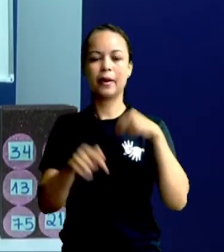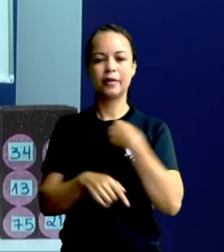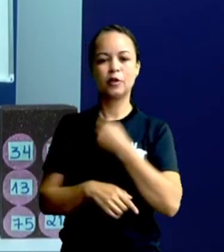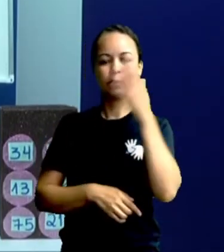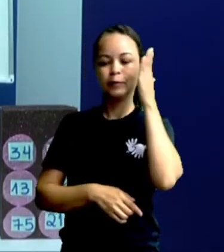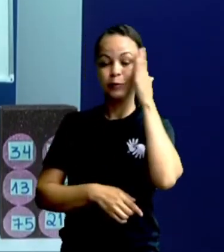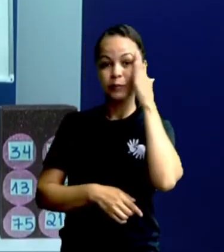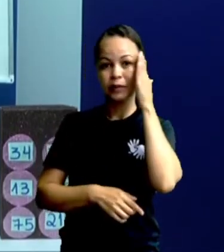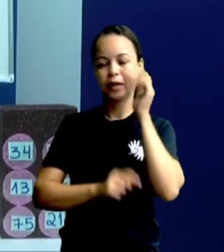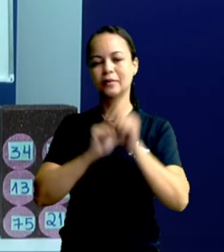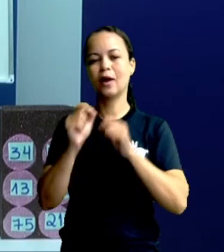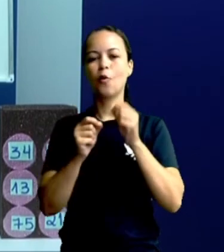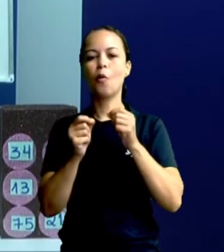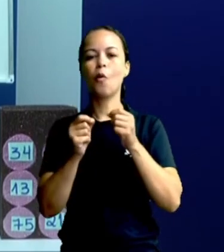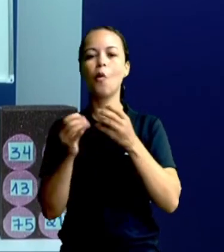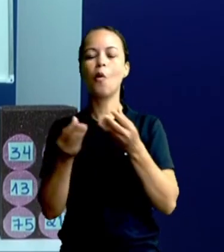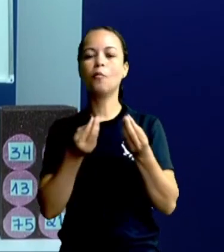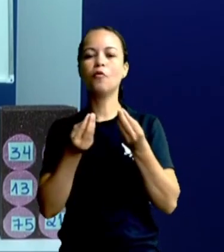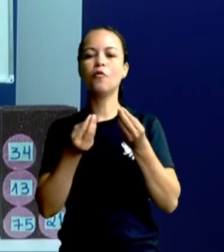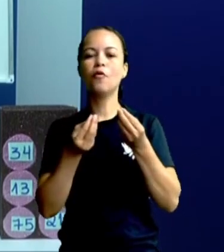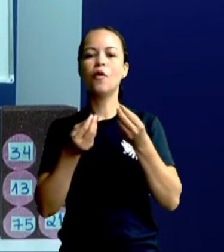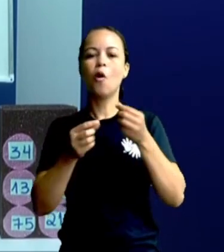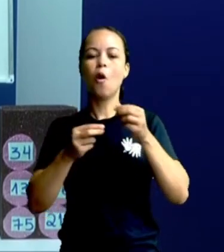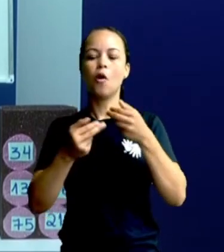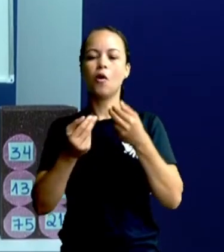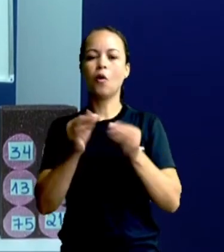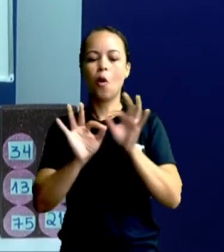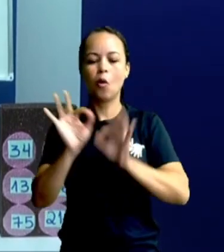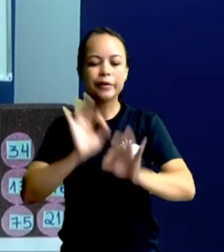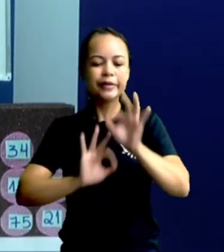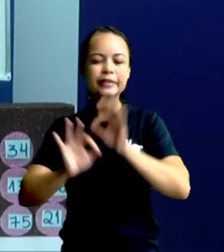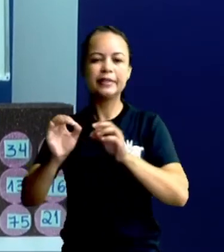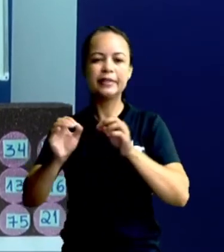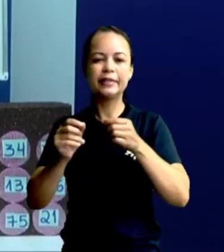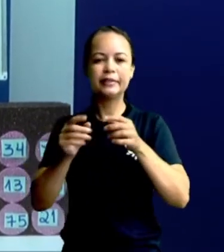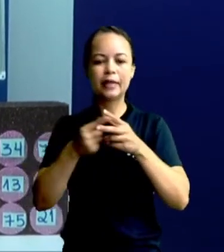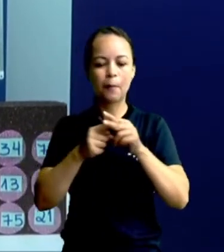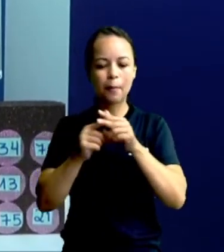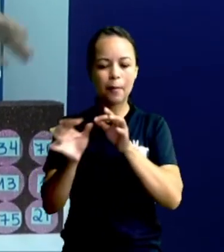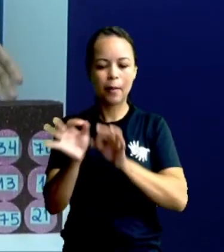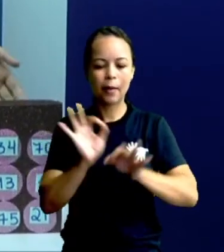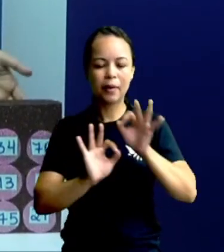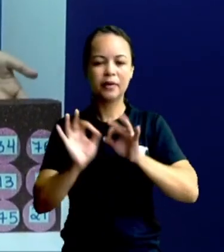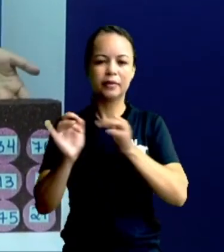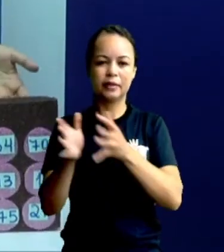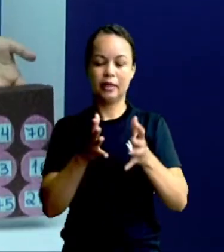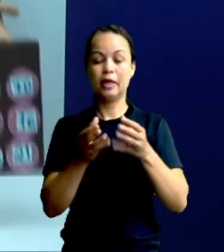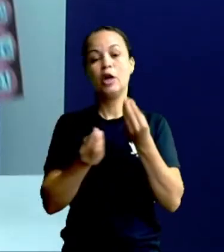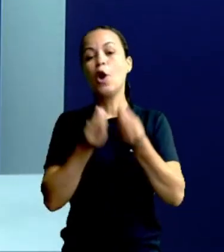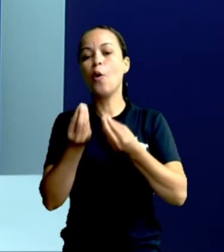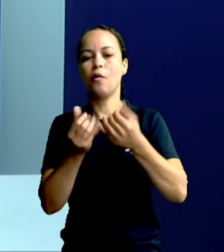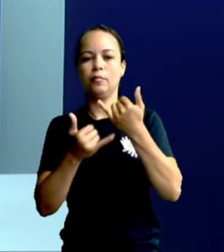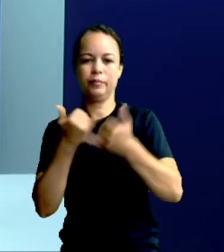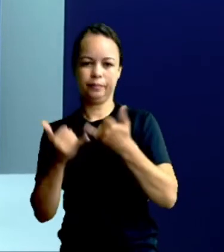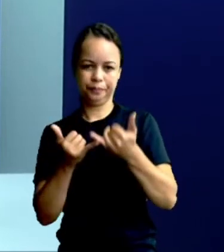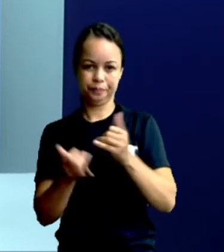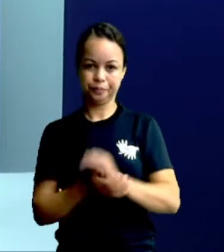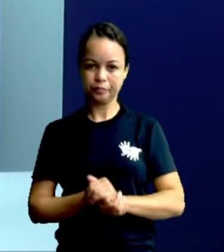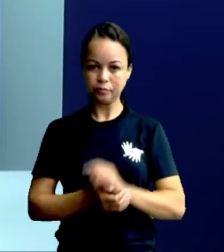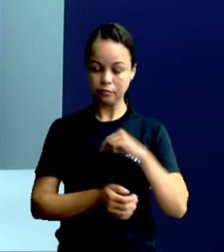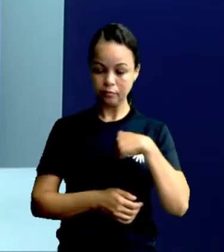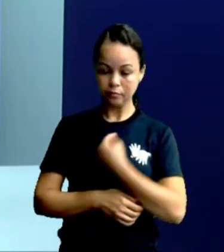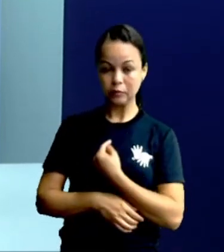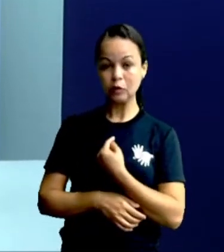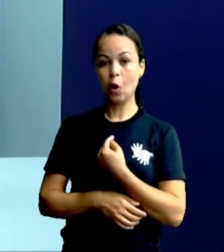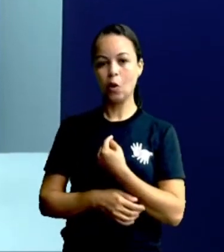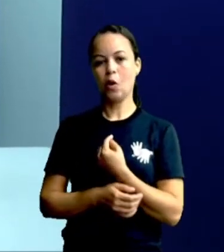entender como a gente confecciona e como a gente brinca. Olha, aqui no nosso bingo,